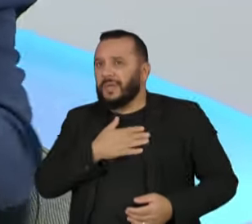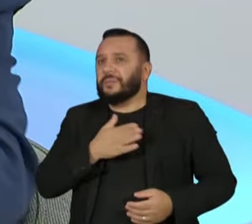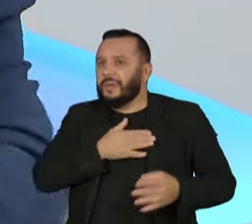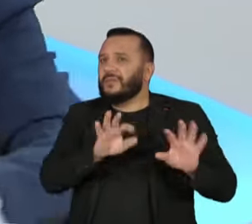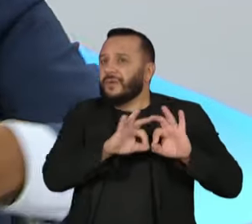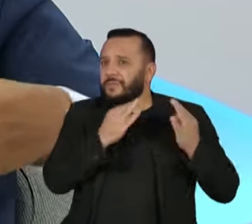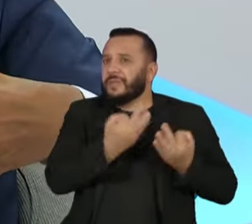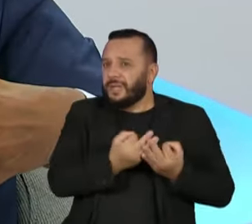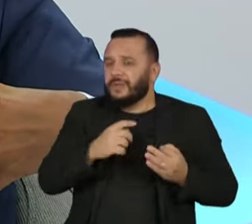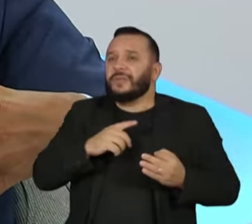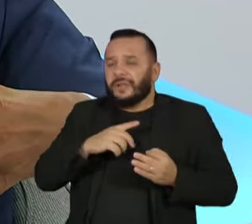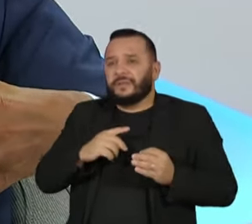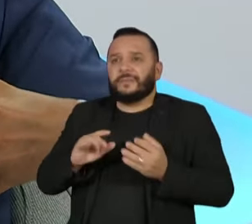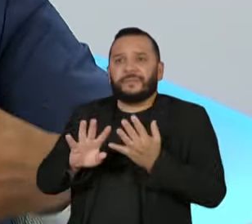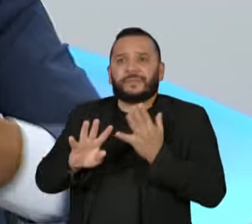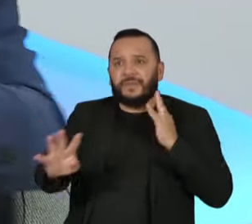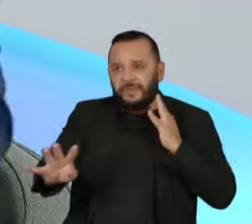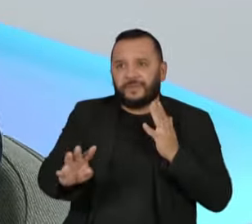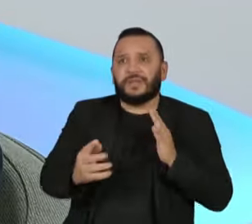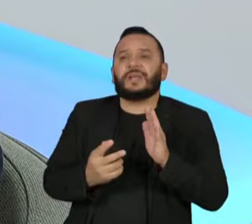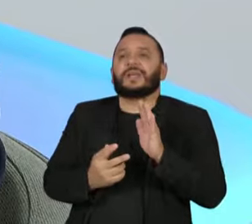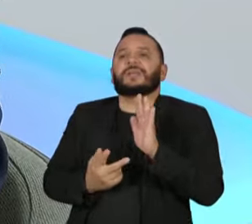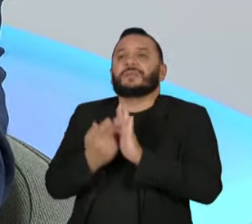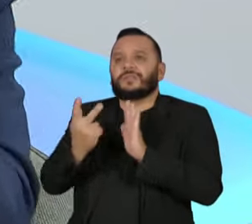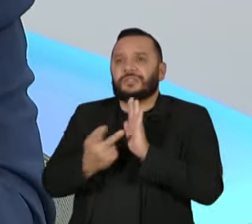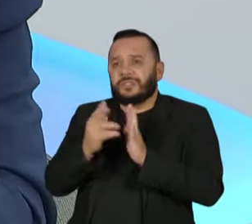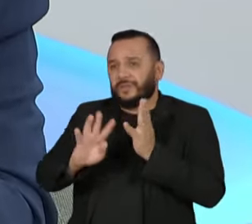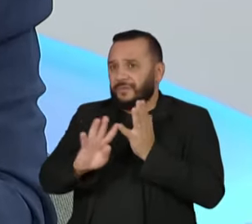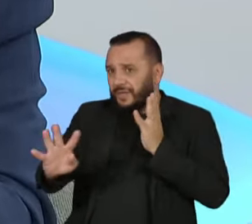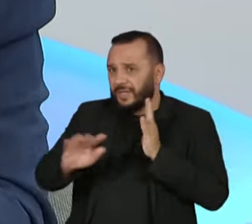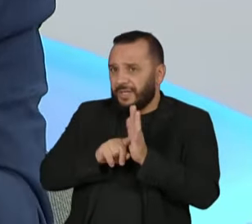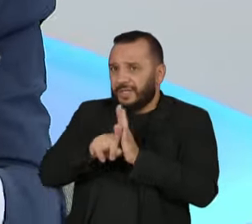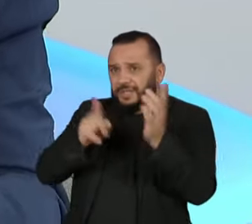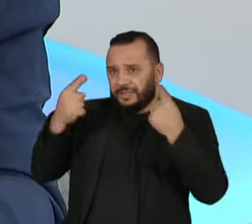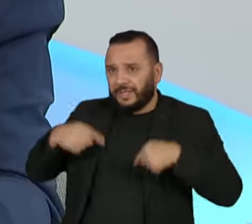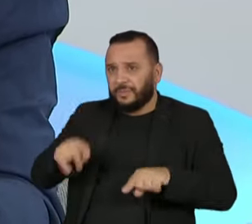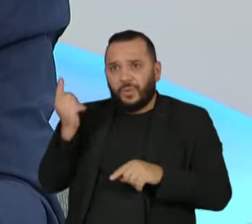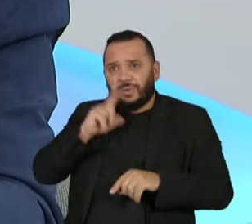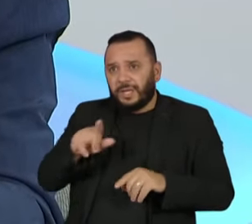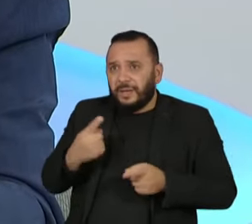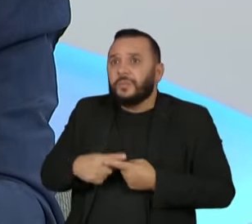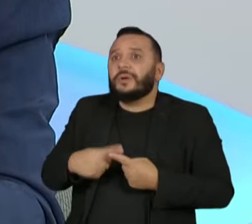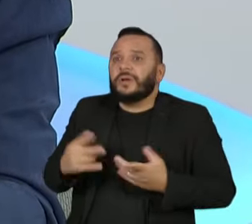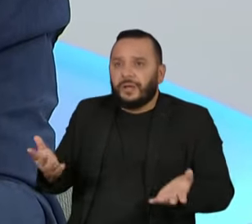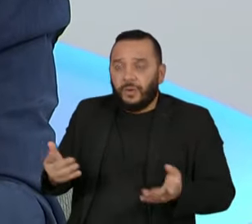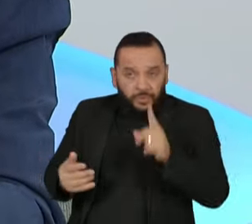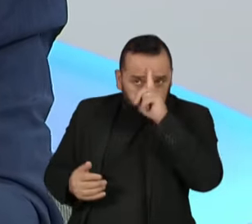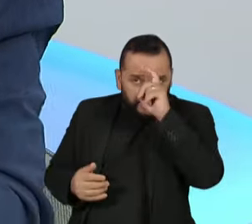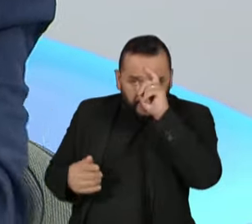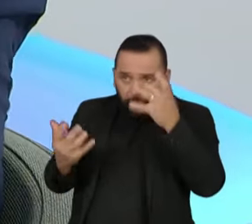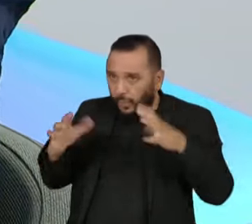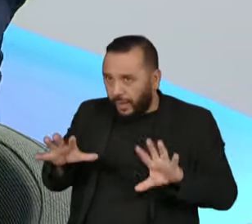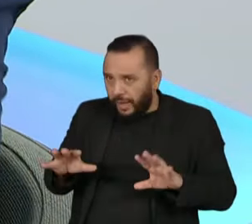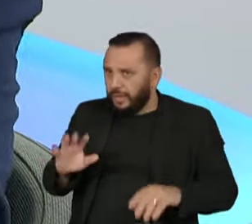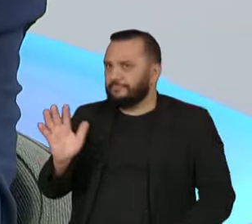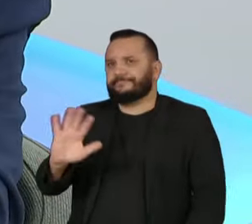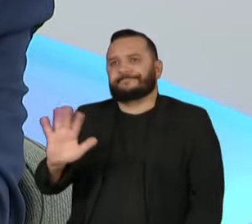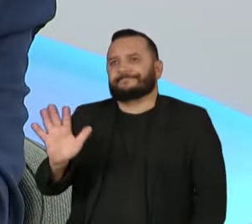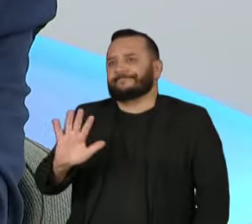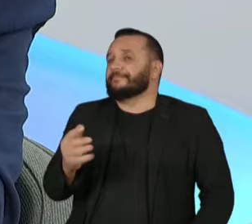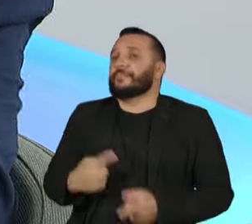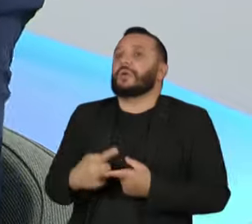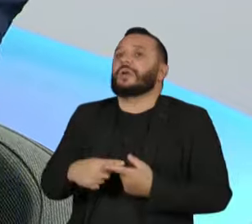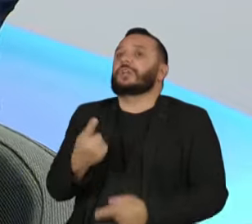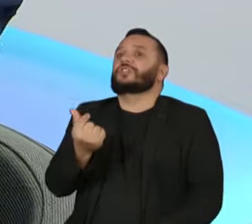de cirurgia, fila de exame. E não consegue. Não consegue por quê? Porque o hospital não quer fazer? Não, porque não tem